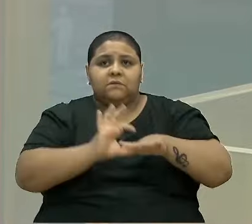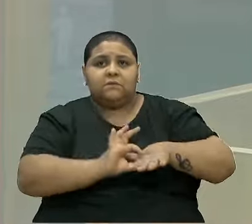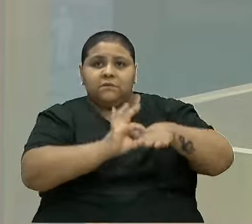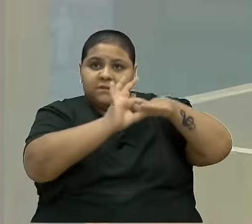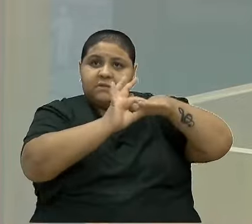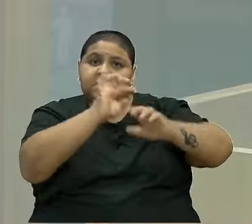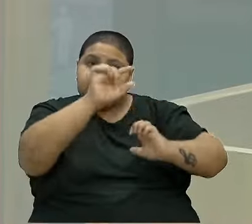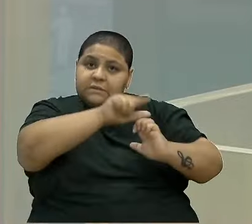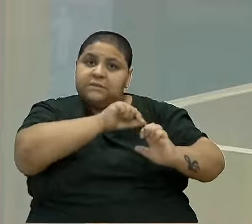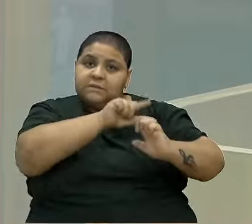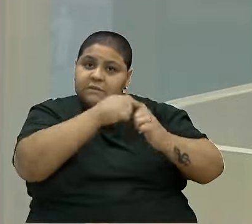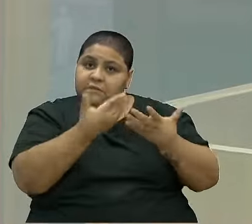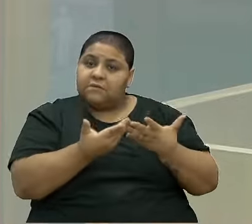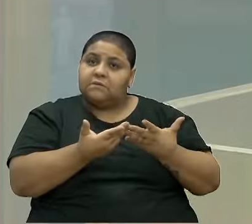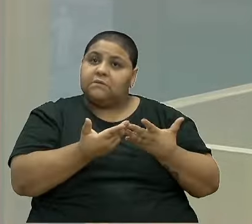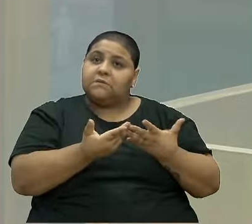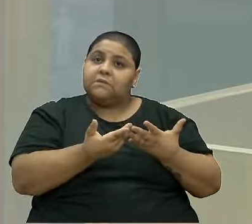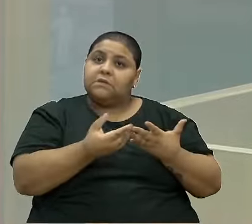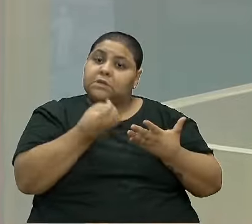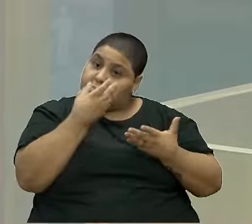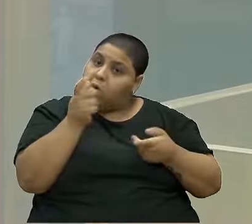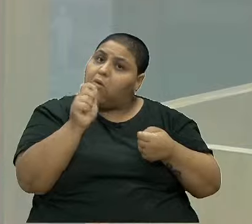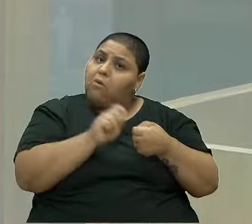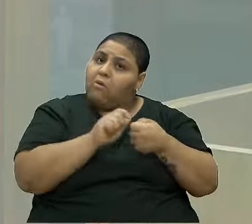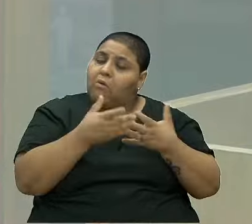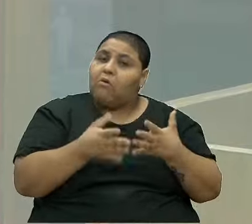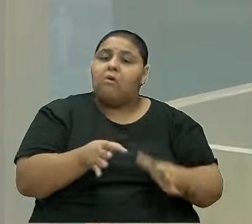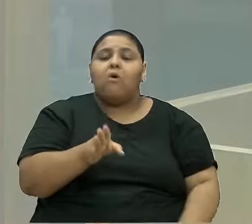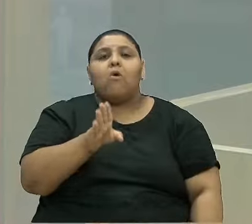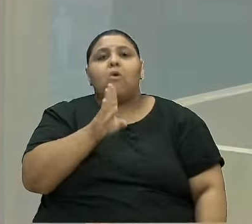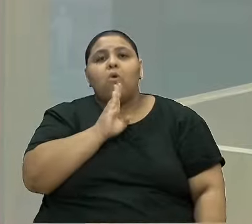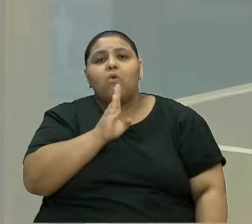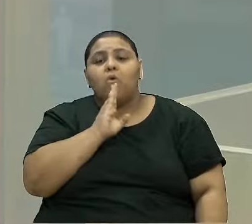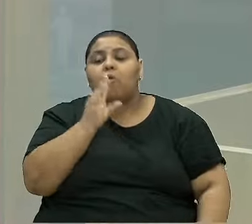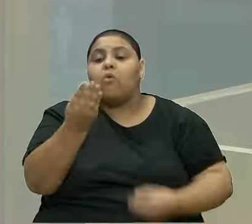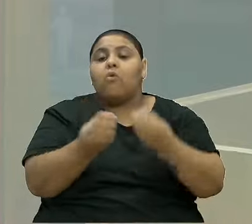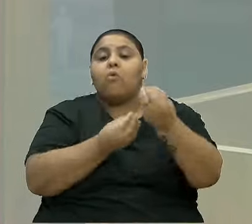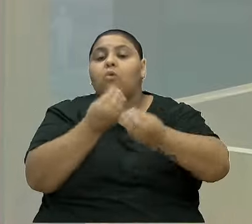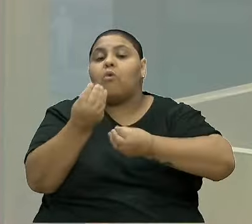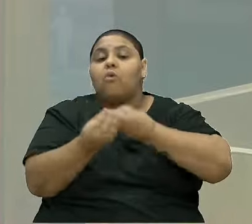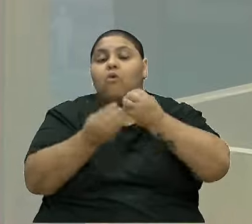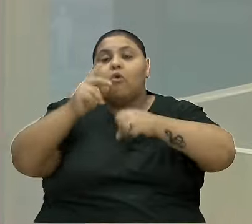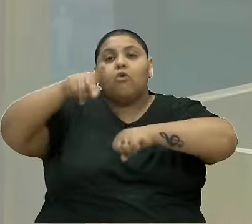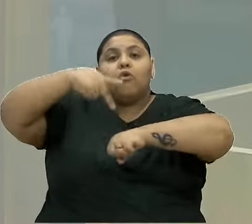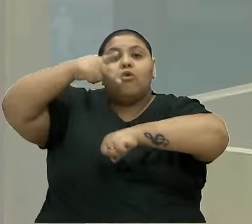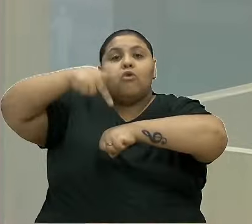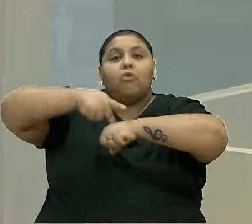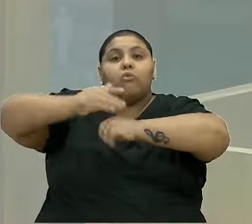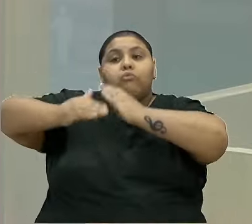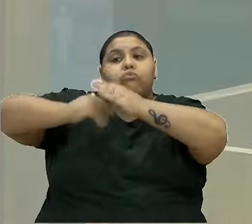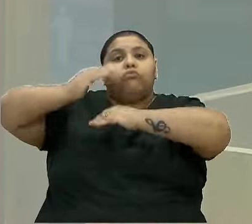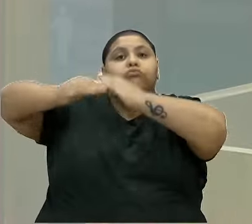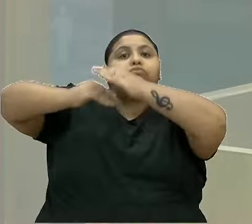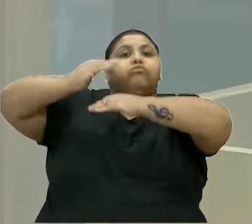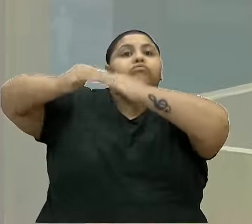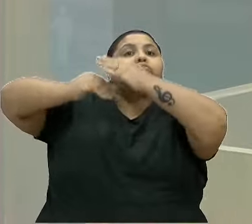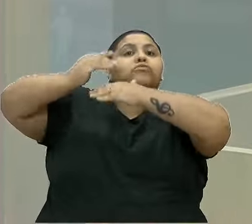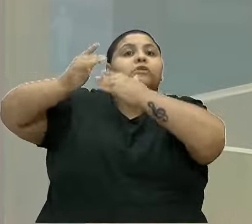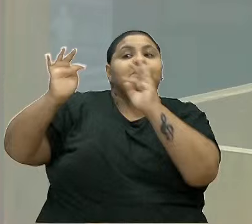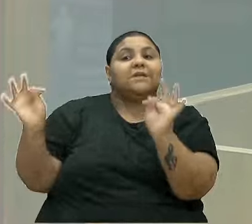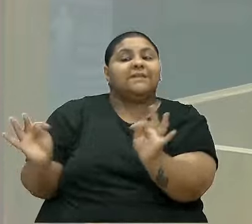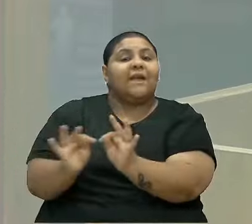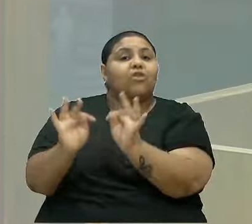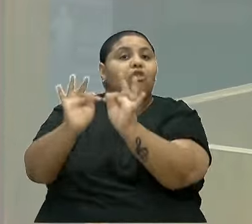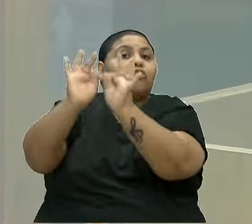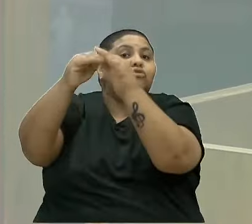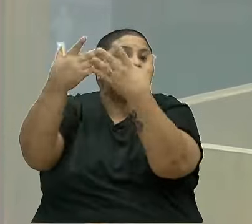empresariais e que bem fazem em conhecer como esses países progridem na sua tecnologia,